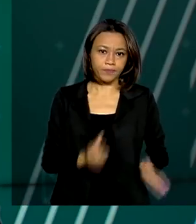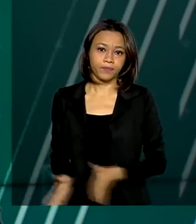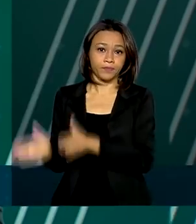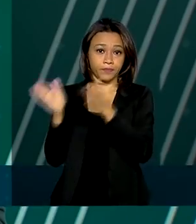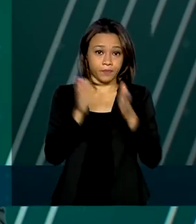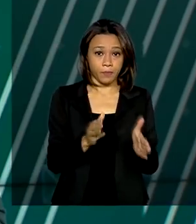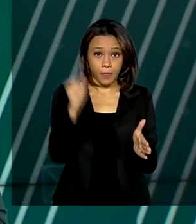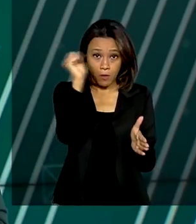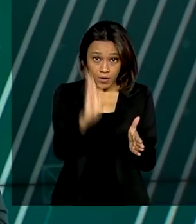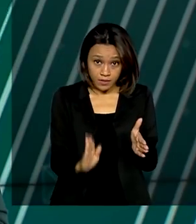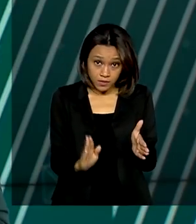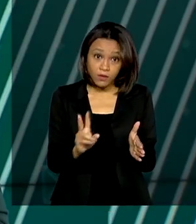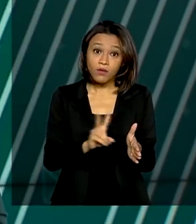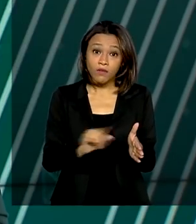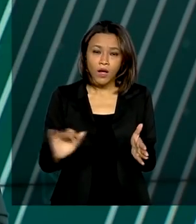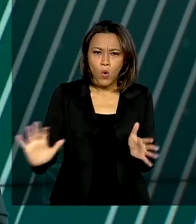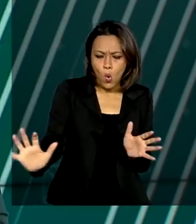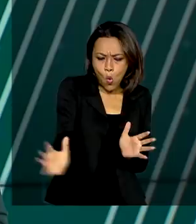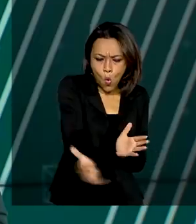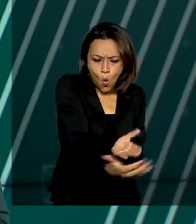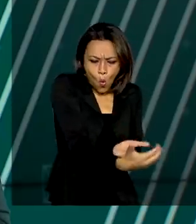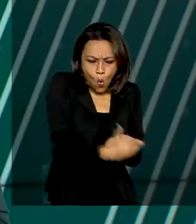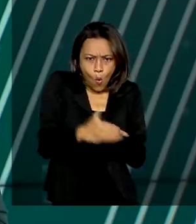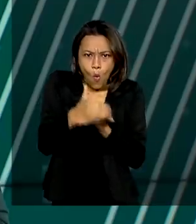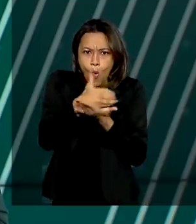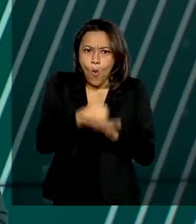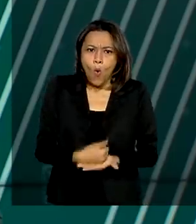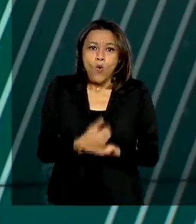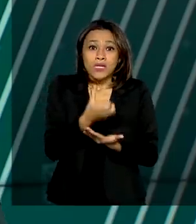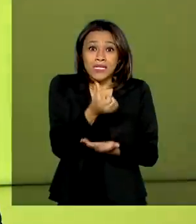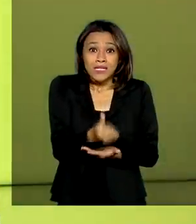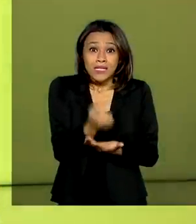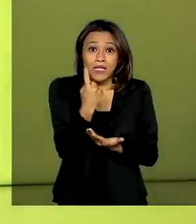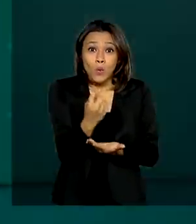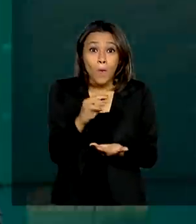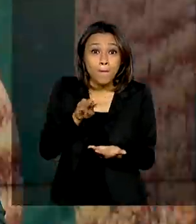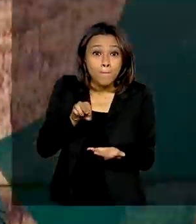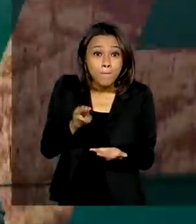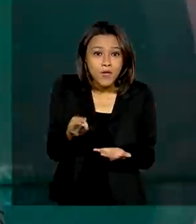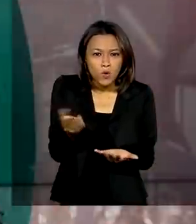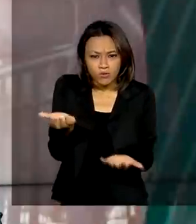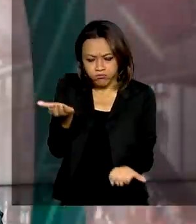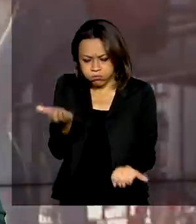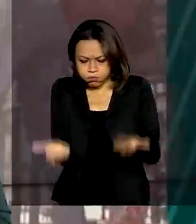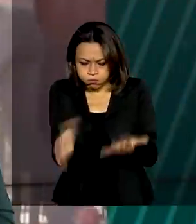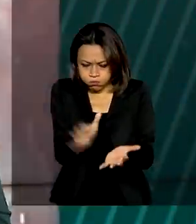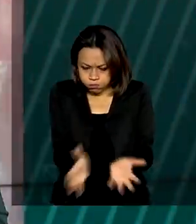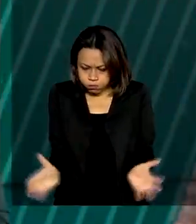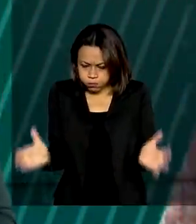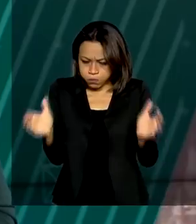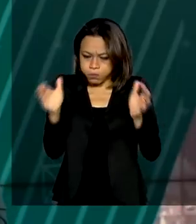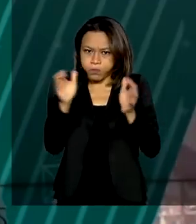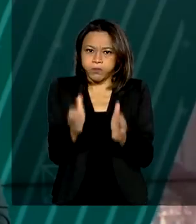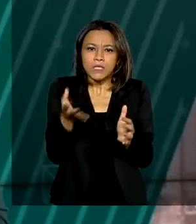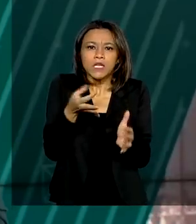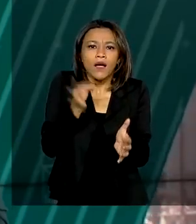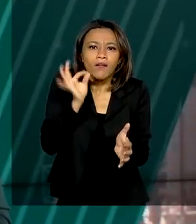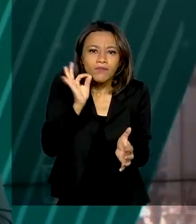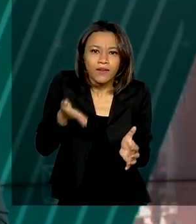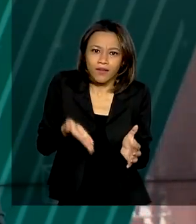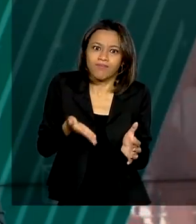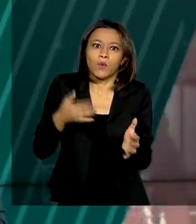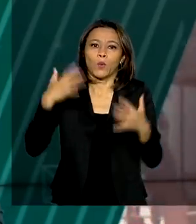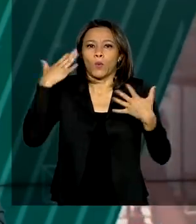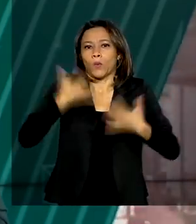Brasil deve colher mais de 61 milhões de sacas de café este ano. Será a segunda maior safra da história.